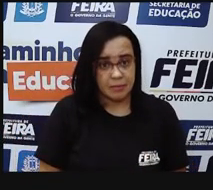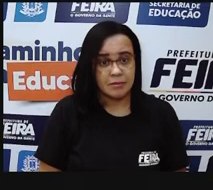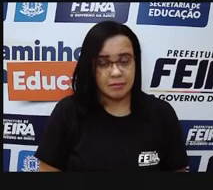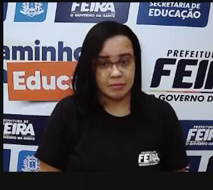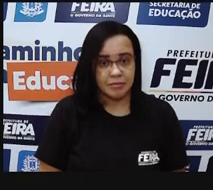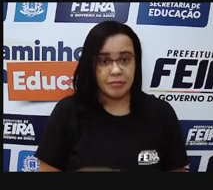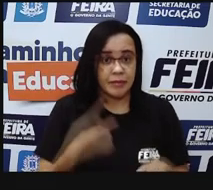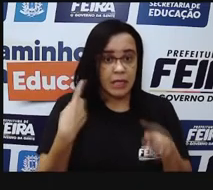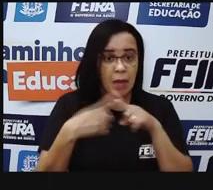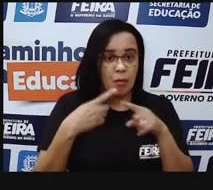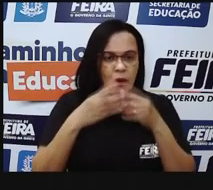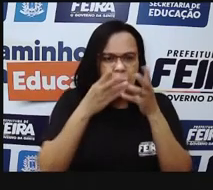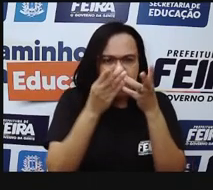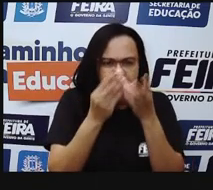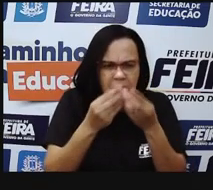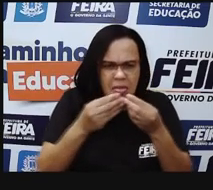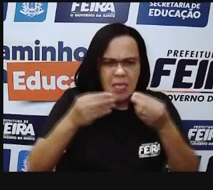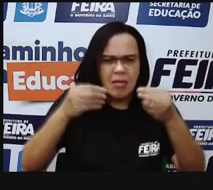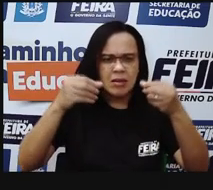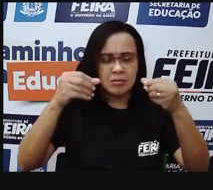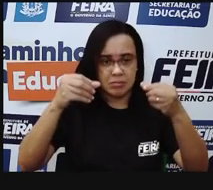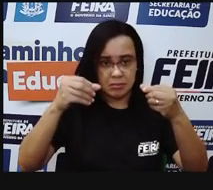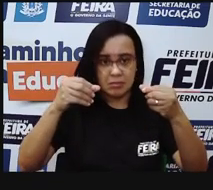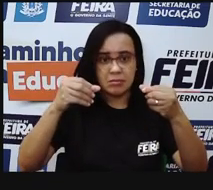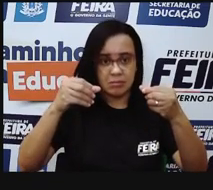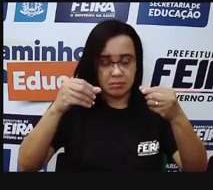nossa saliva, ela comece a